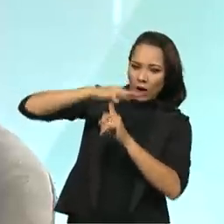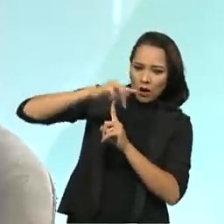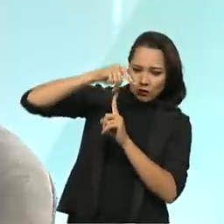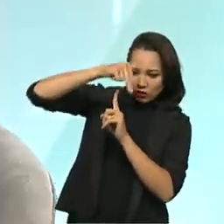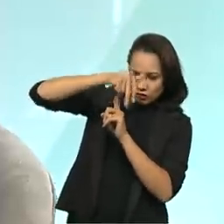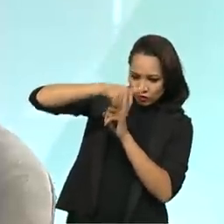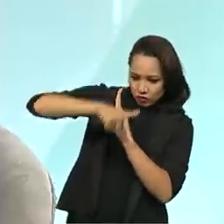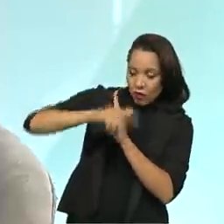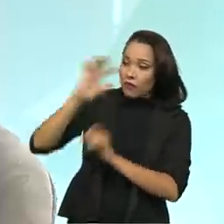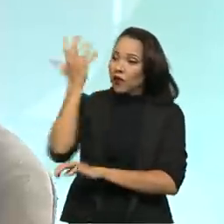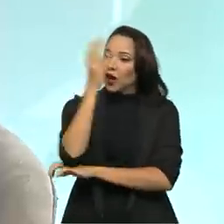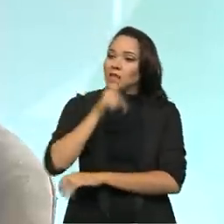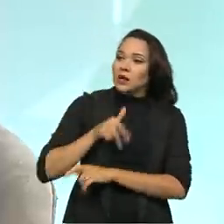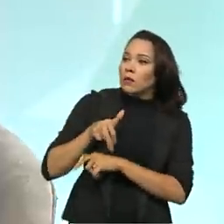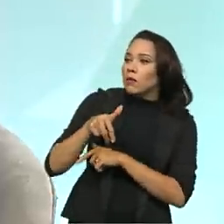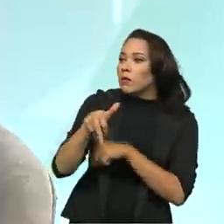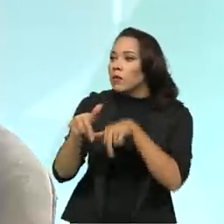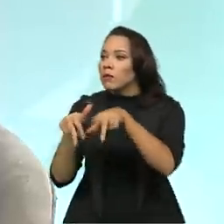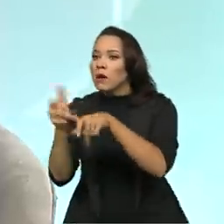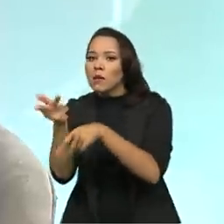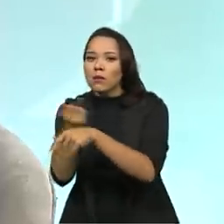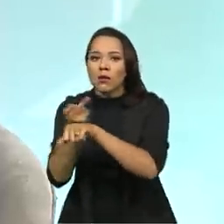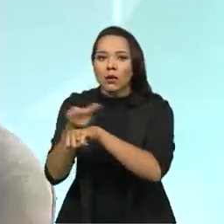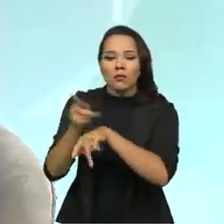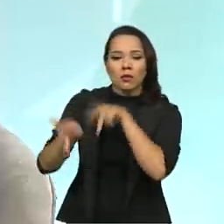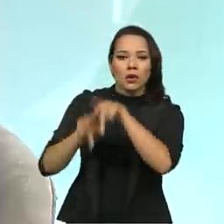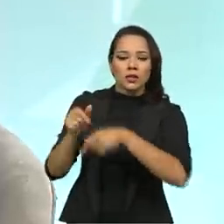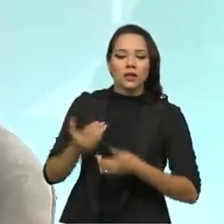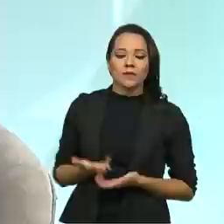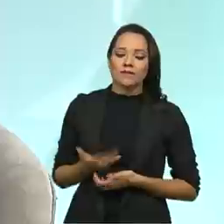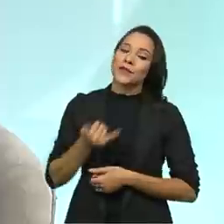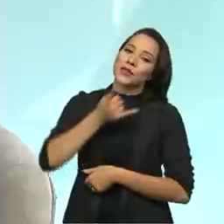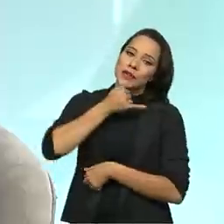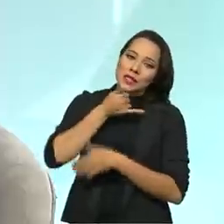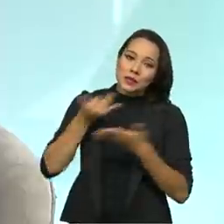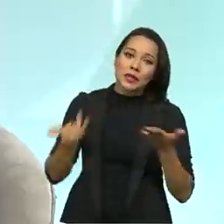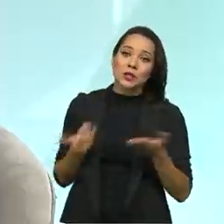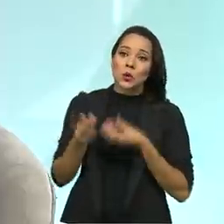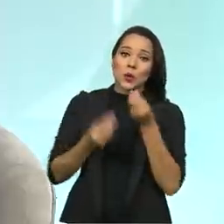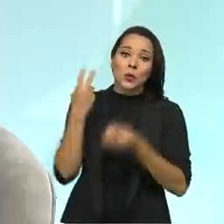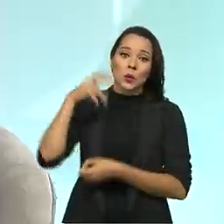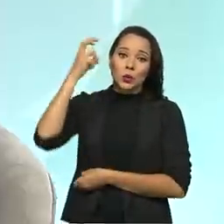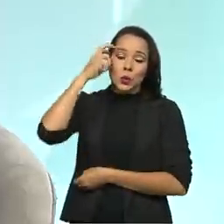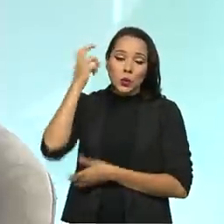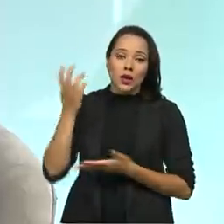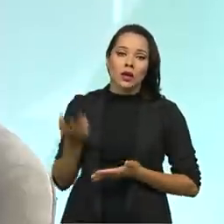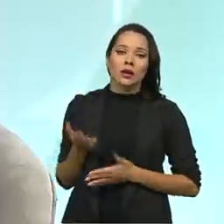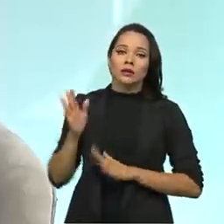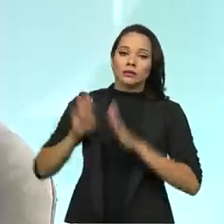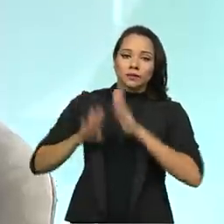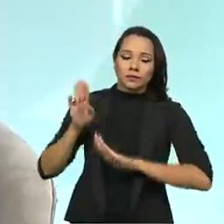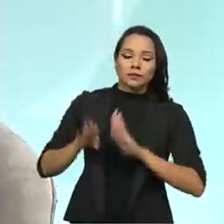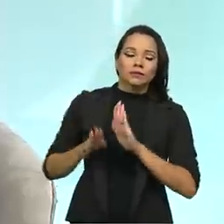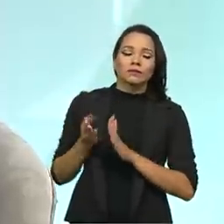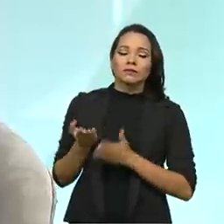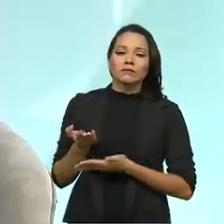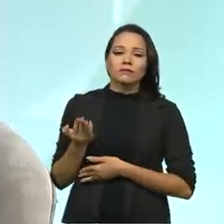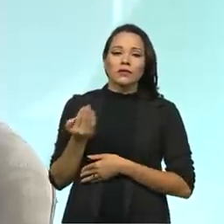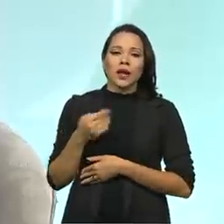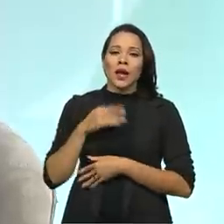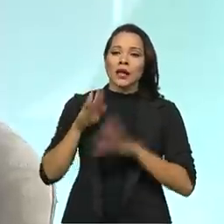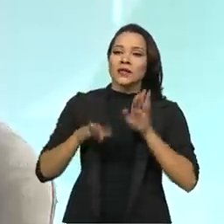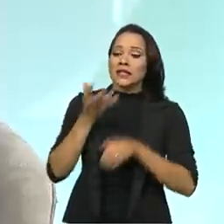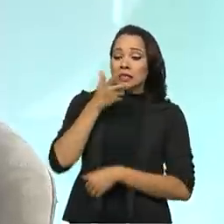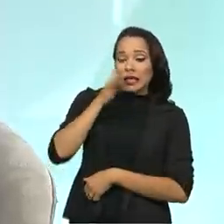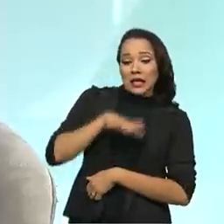às vezes na mata para buscar essa população. lembrando que, infelizmente ainda, por uma questão cultural, às vezes deixa-se